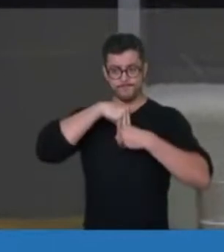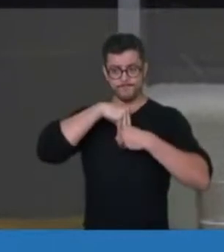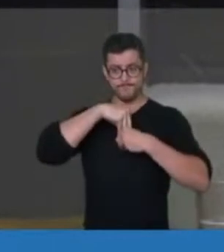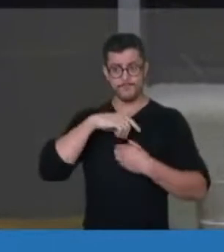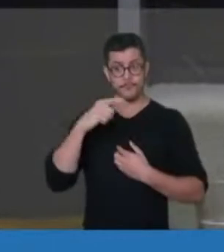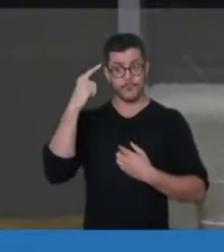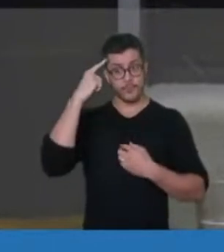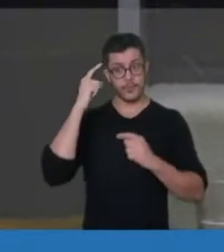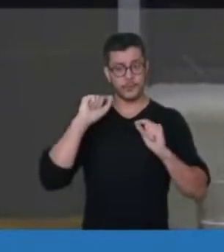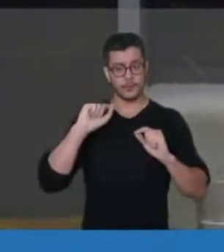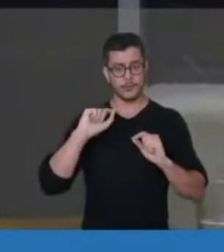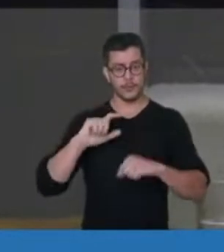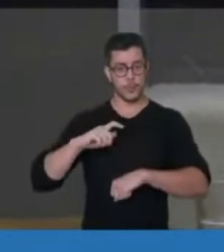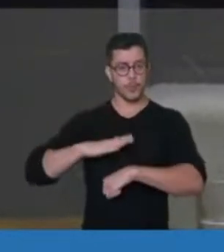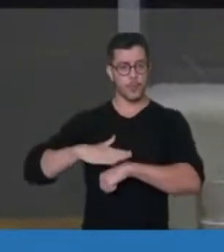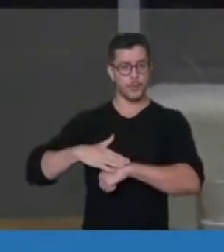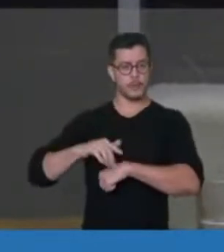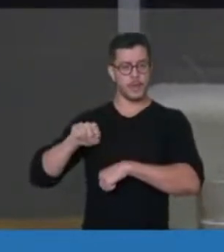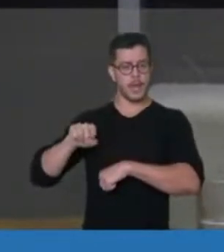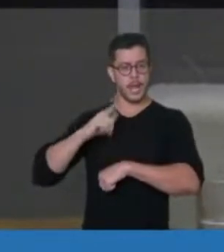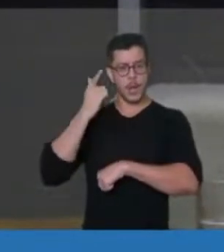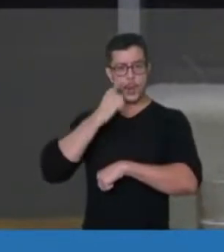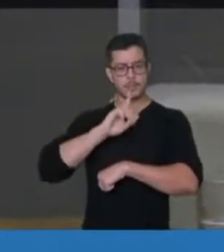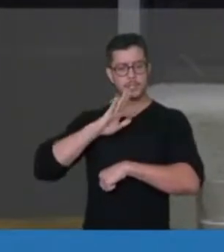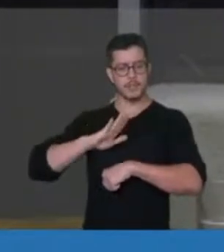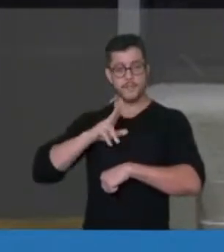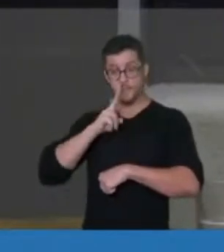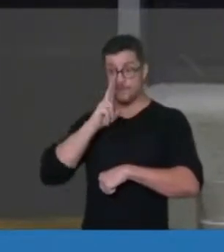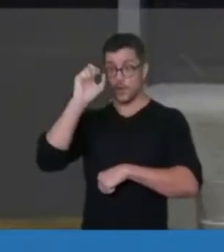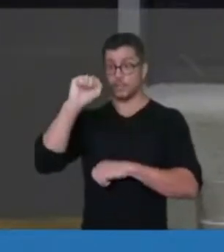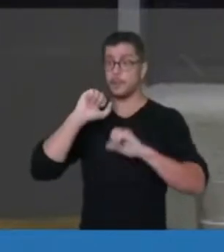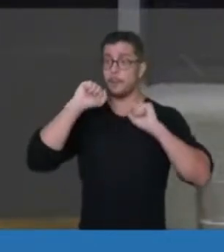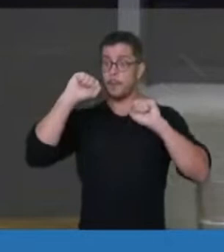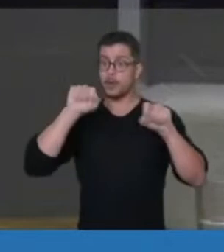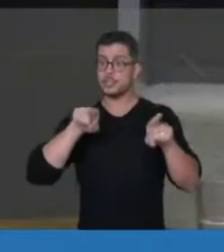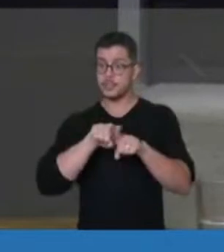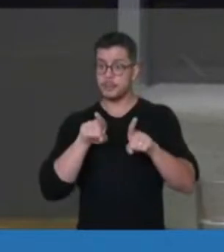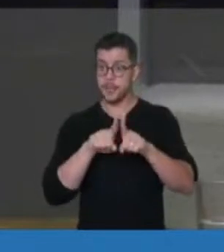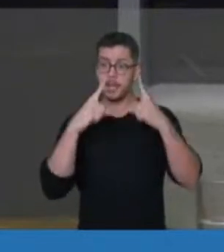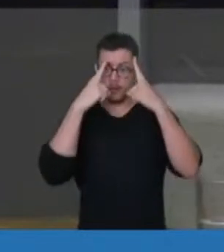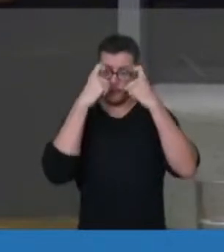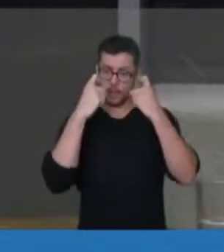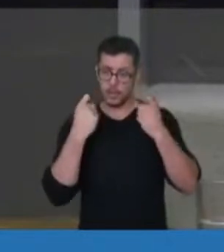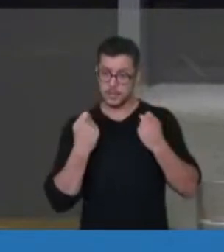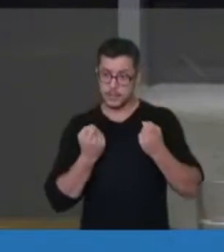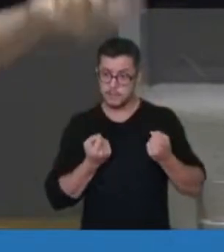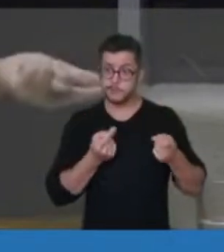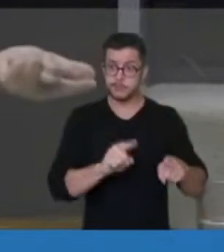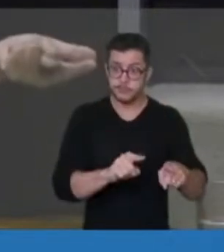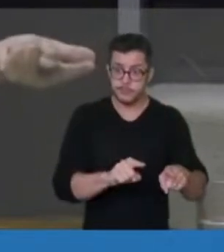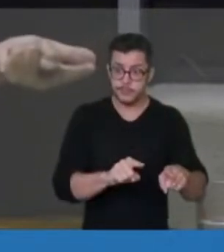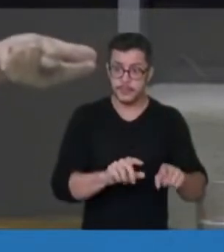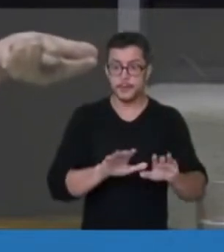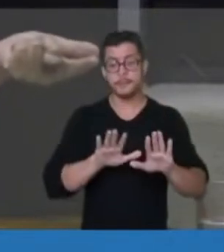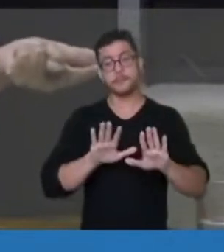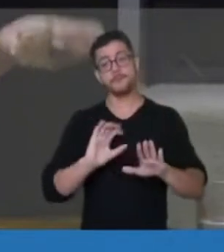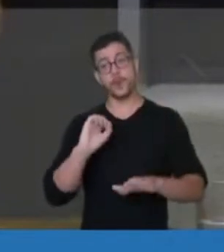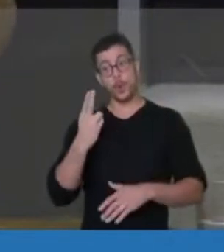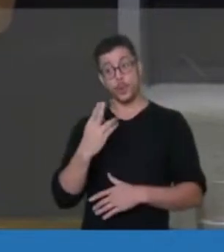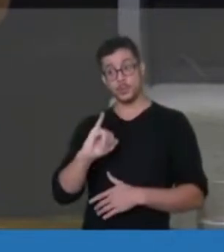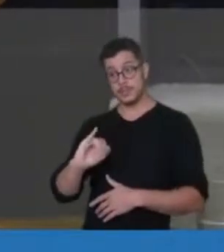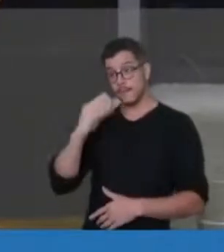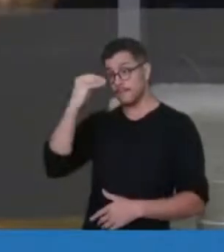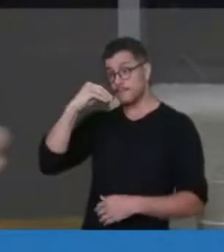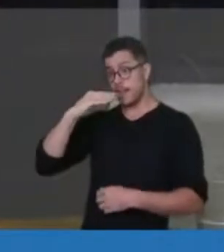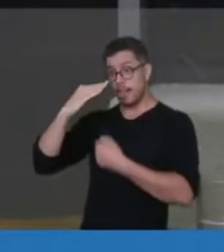se sentir mais forte, pode anular e ser violento com o que ele acha que é mais frágil. E, ao mesmo tempo, ao se sentir mais frágil,